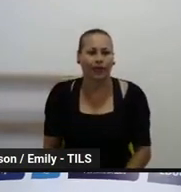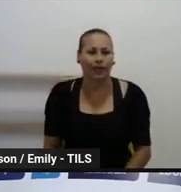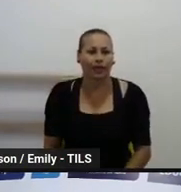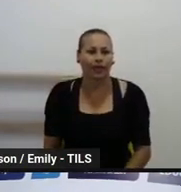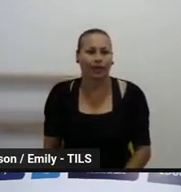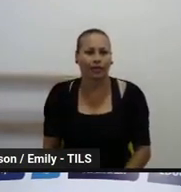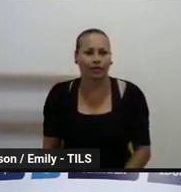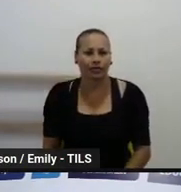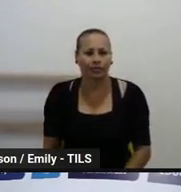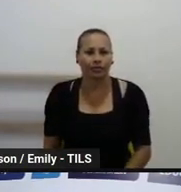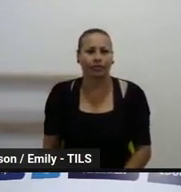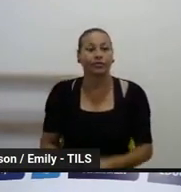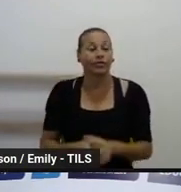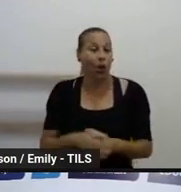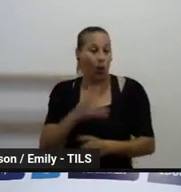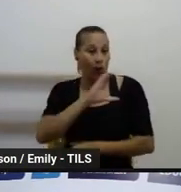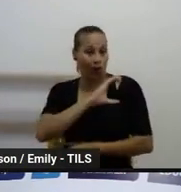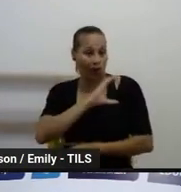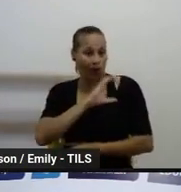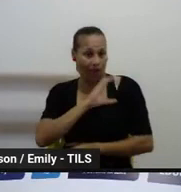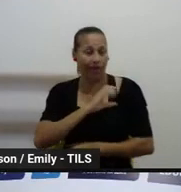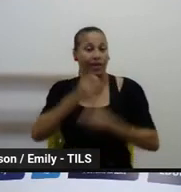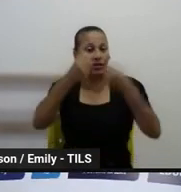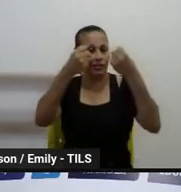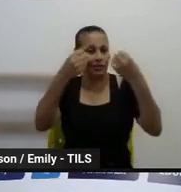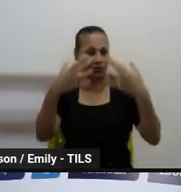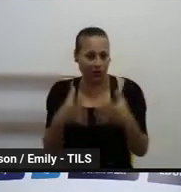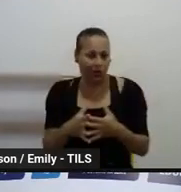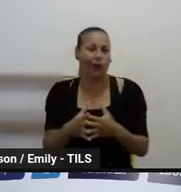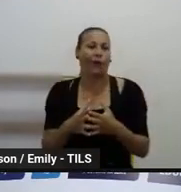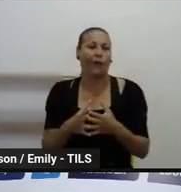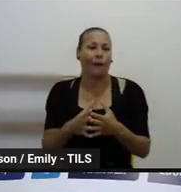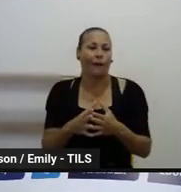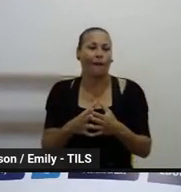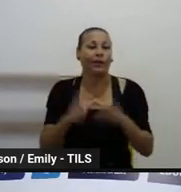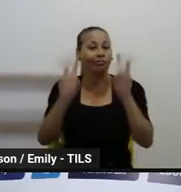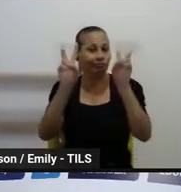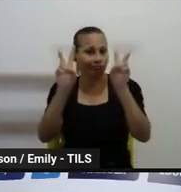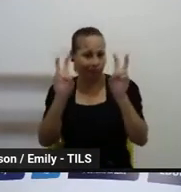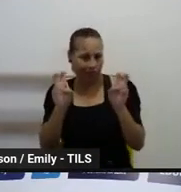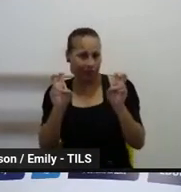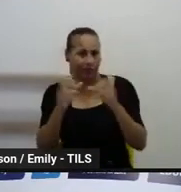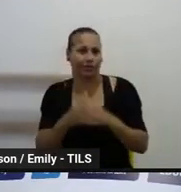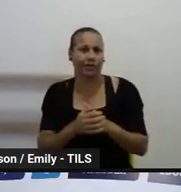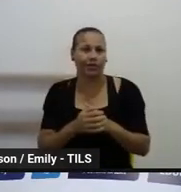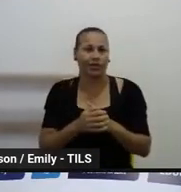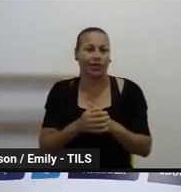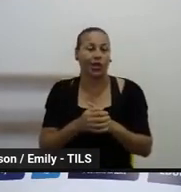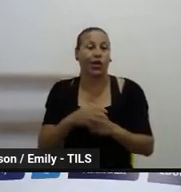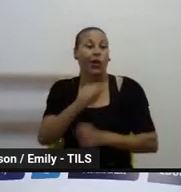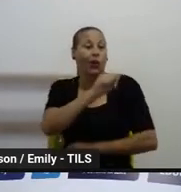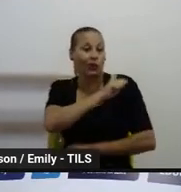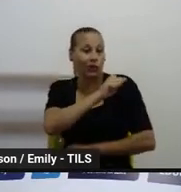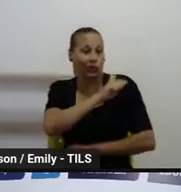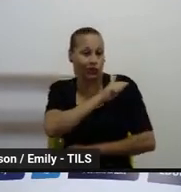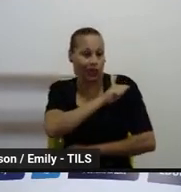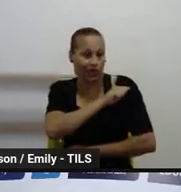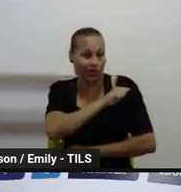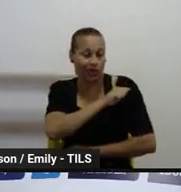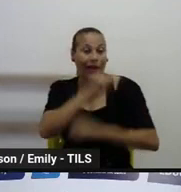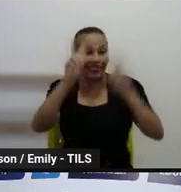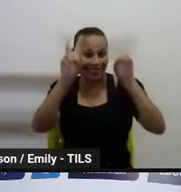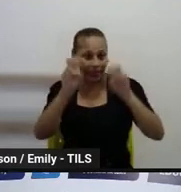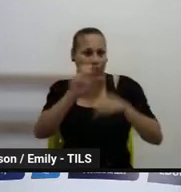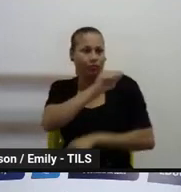fortalecer, né, o que a colega Gilcélia trouxe, o termo é estudantes internacionais, né? Ela colocou